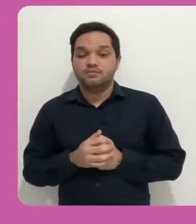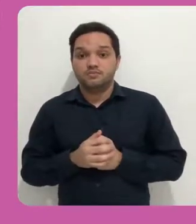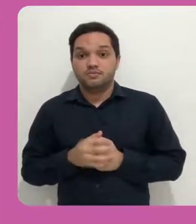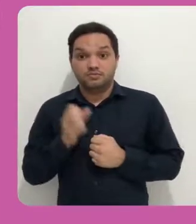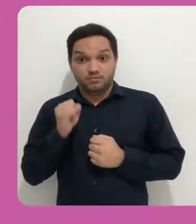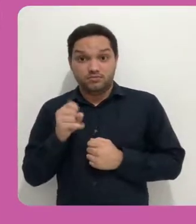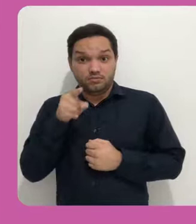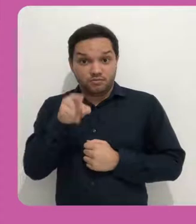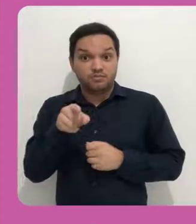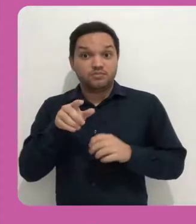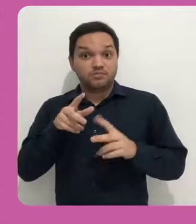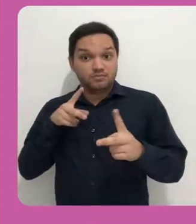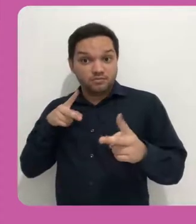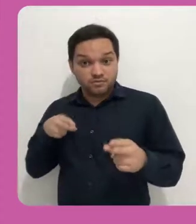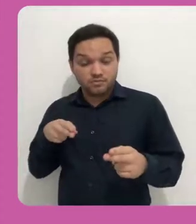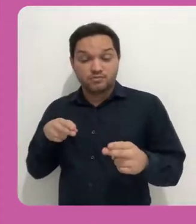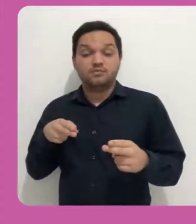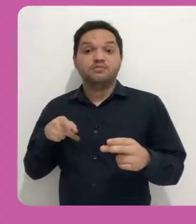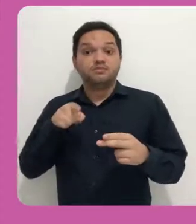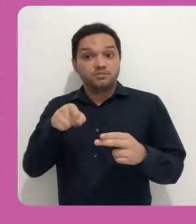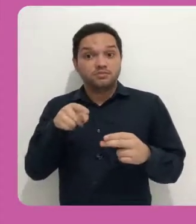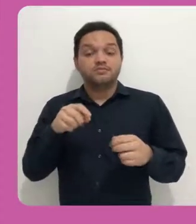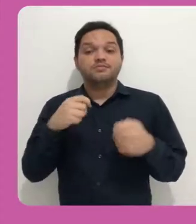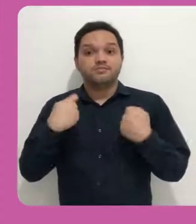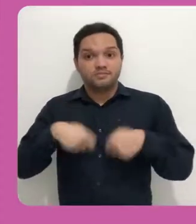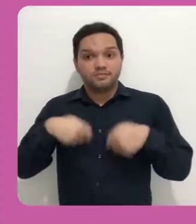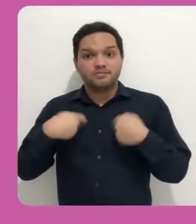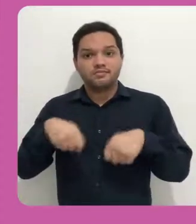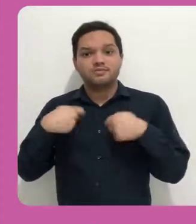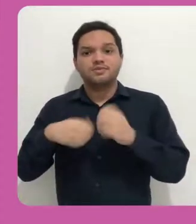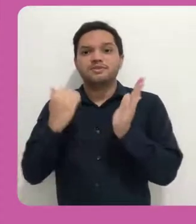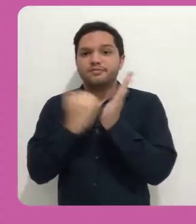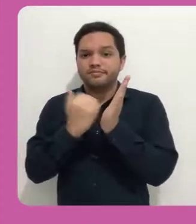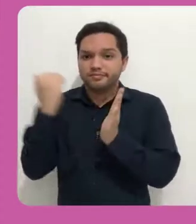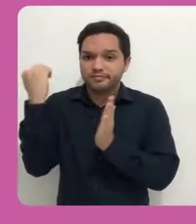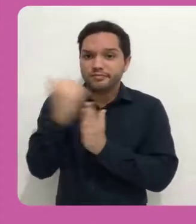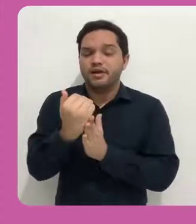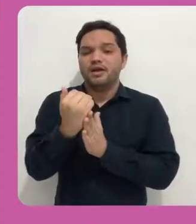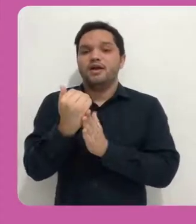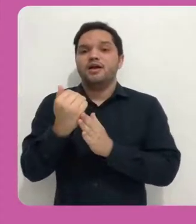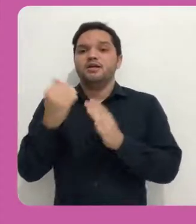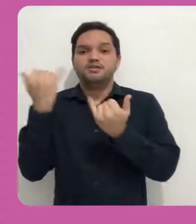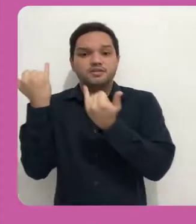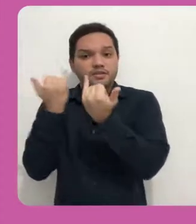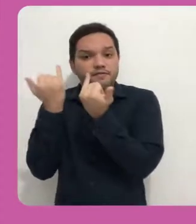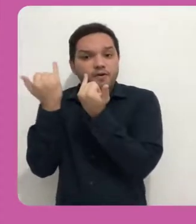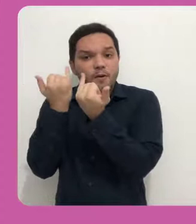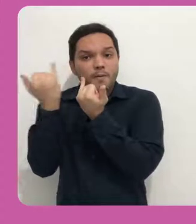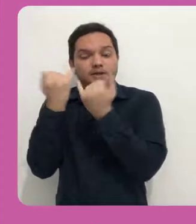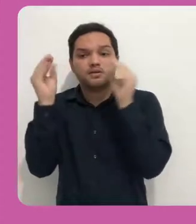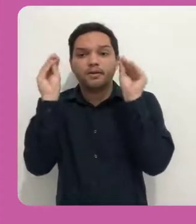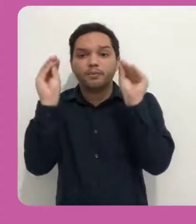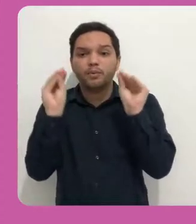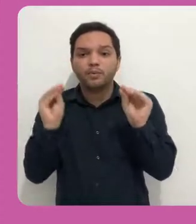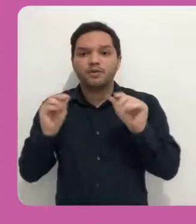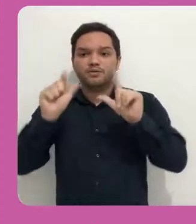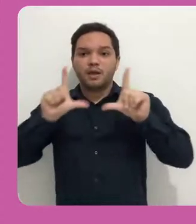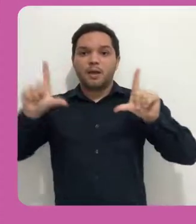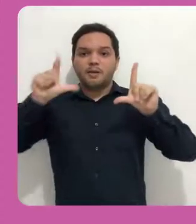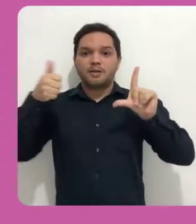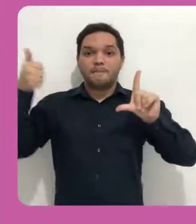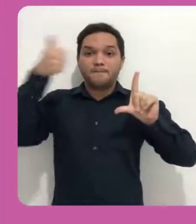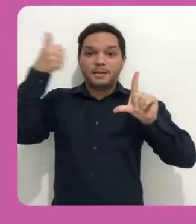colocar mais informações sobre o arquivo na própria página principal. Então,